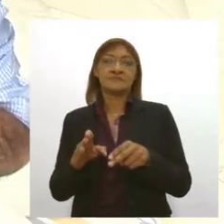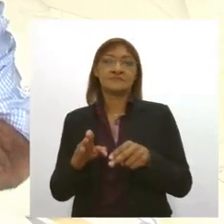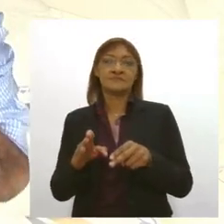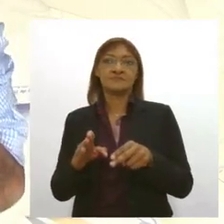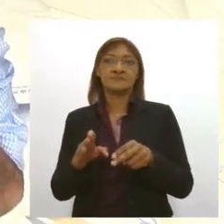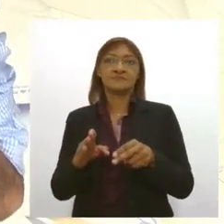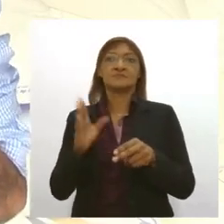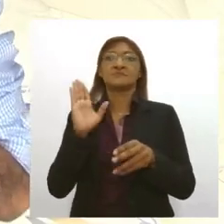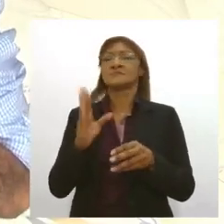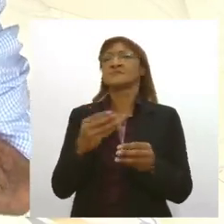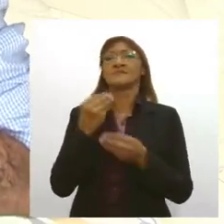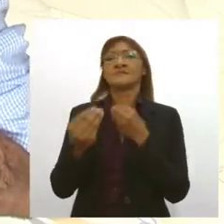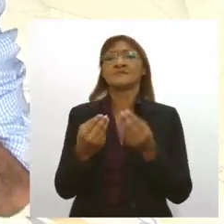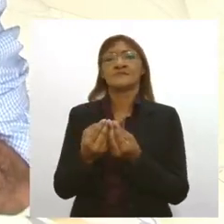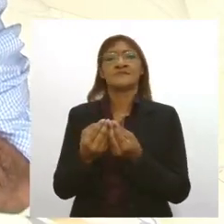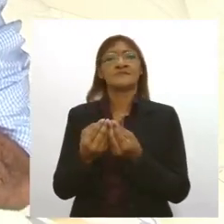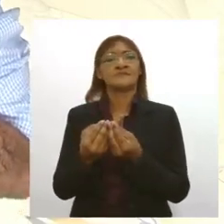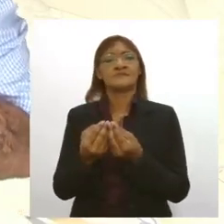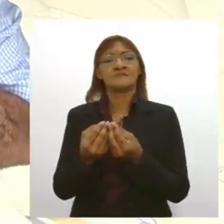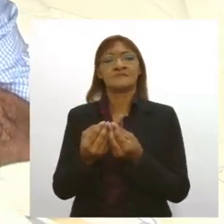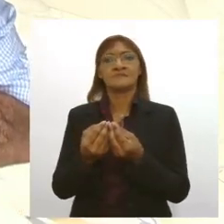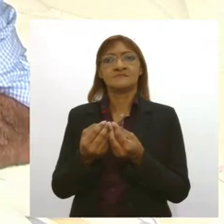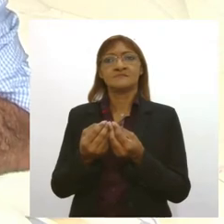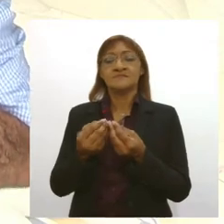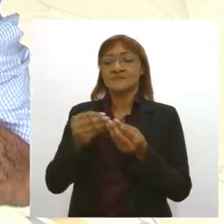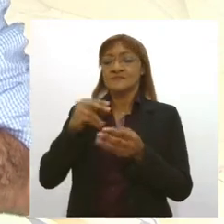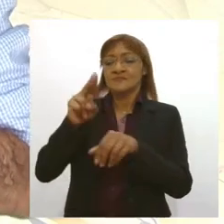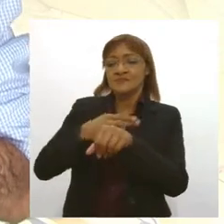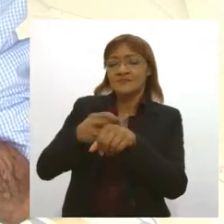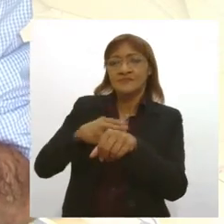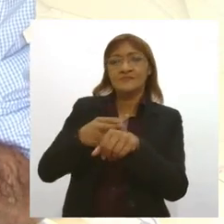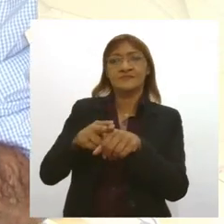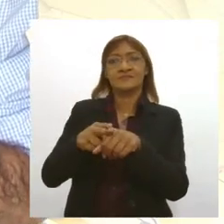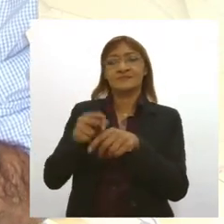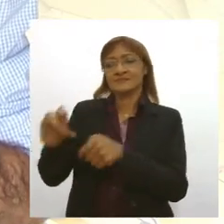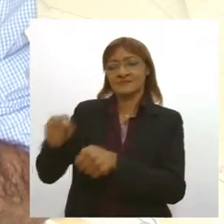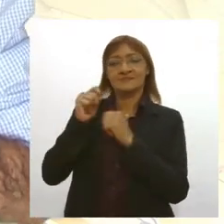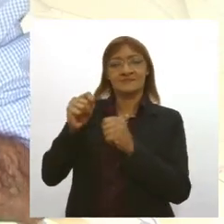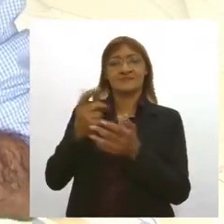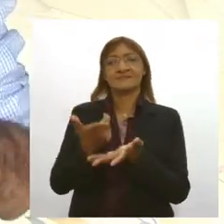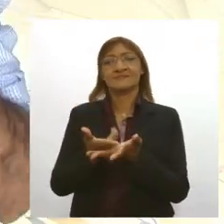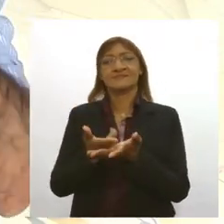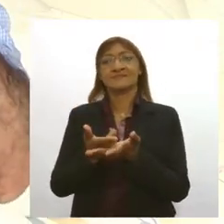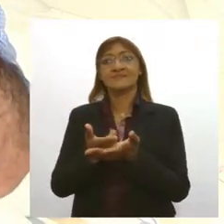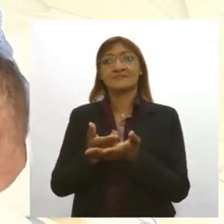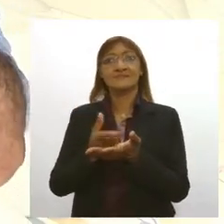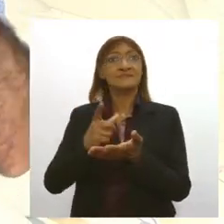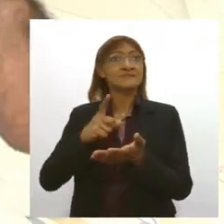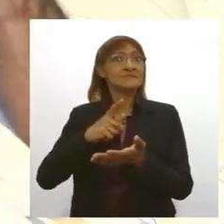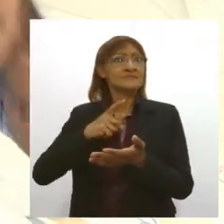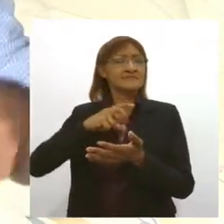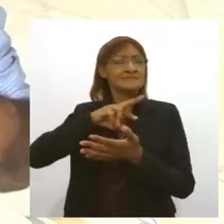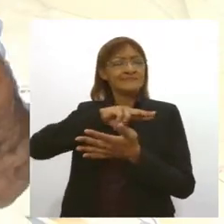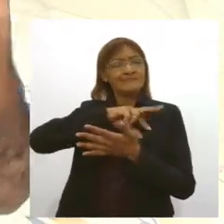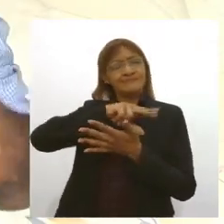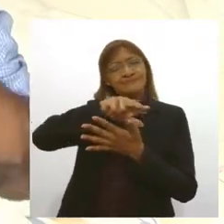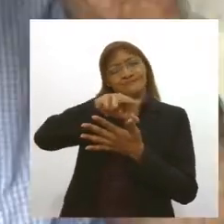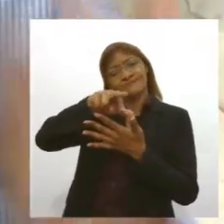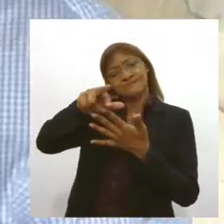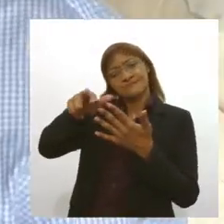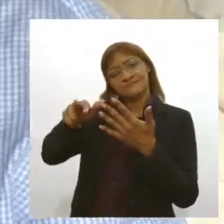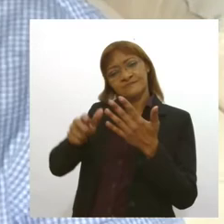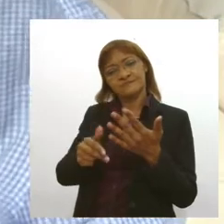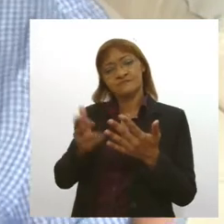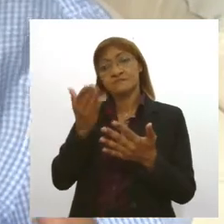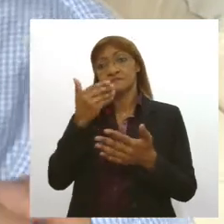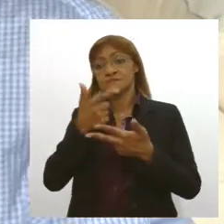brigadeiro de mandioca empadinhas tortaletes então você tem uma série uma série de outros